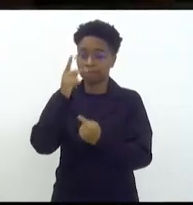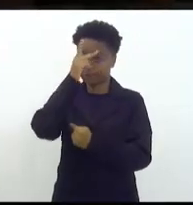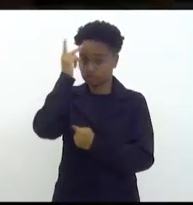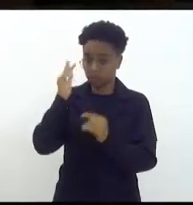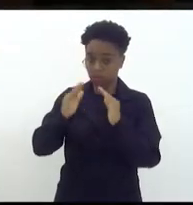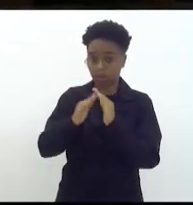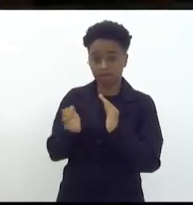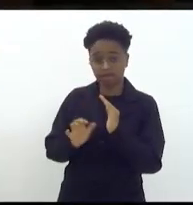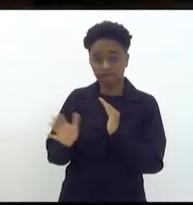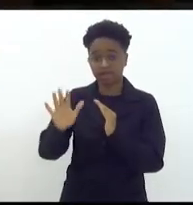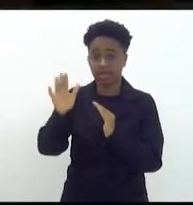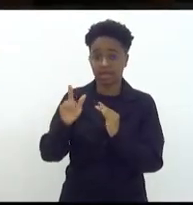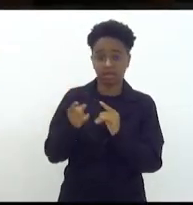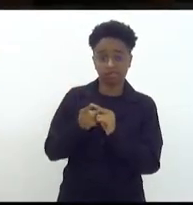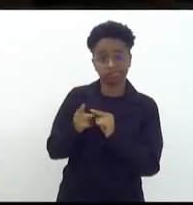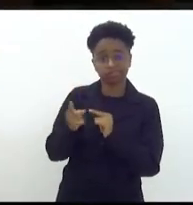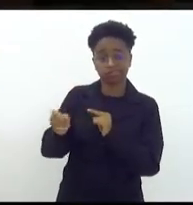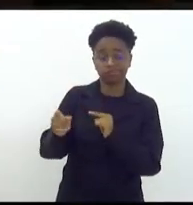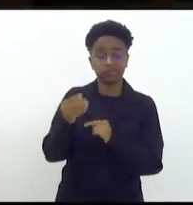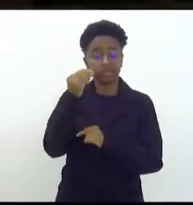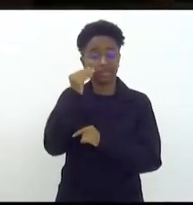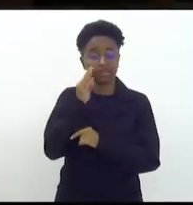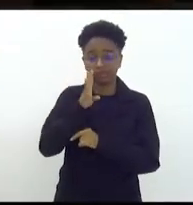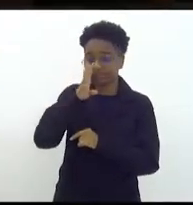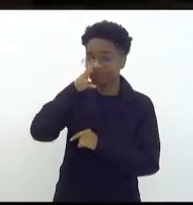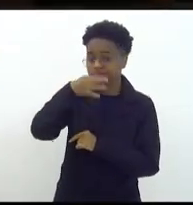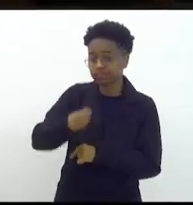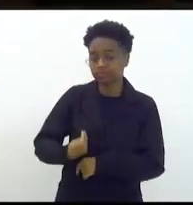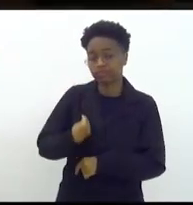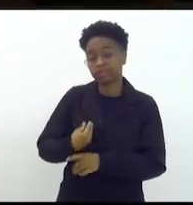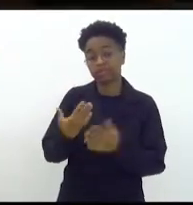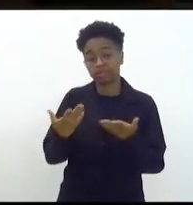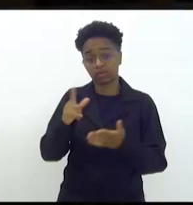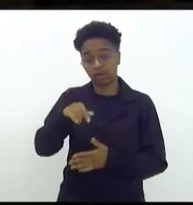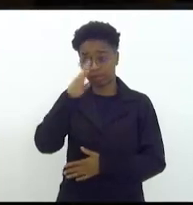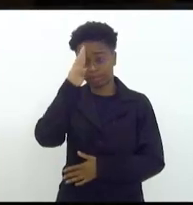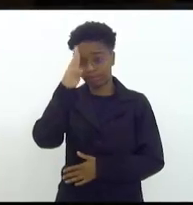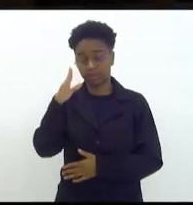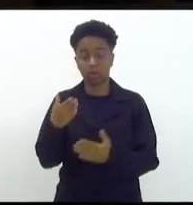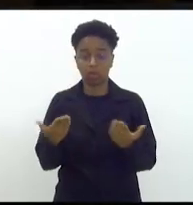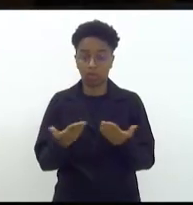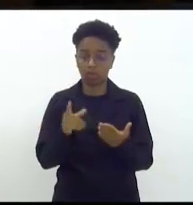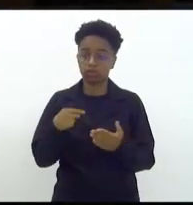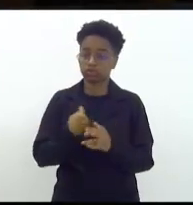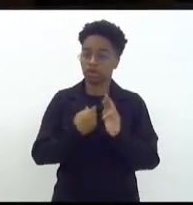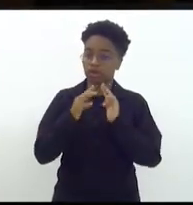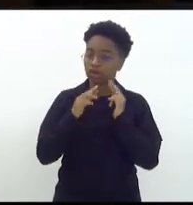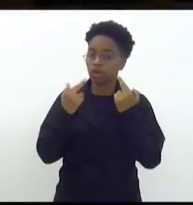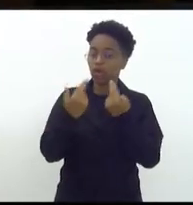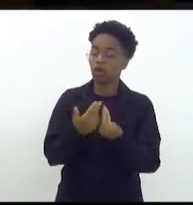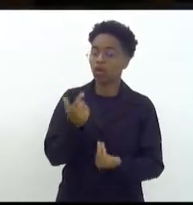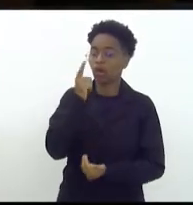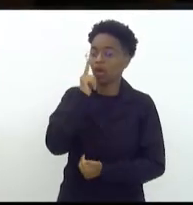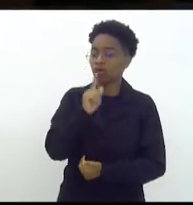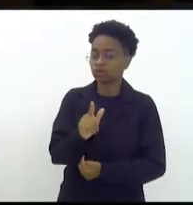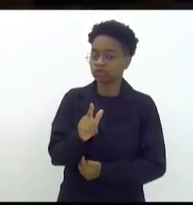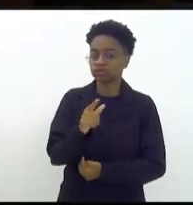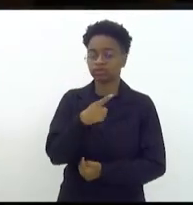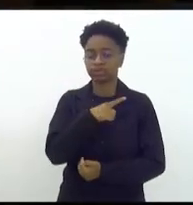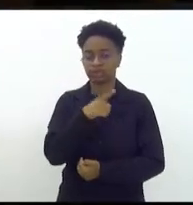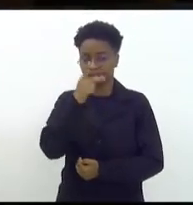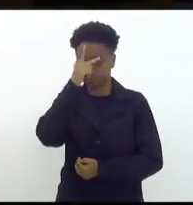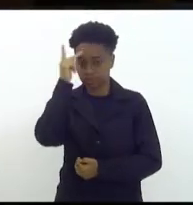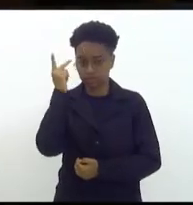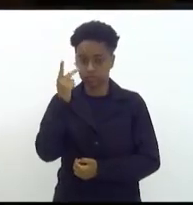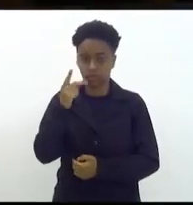tentando sobreviver então isso é essencial então hoje a nossa oitiva pode contar com essa especialista